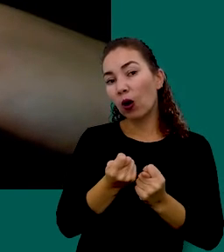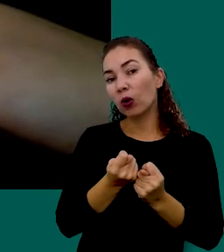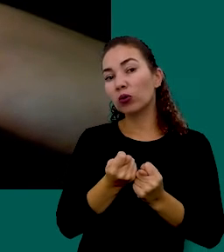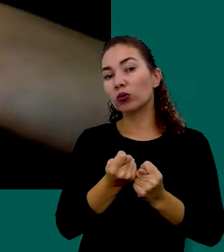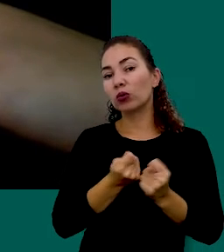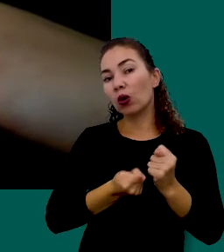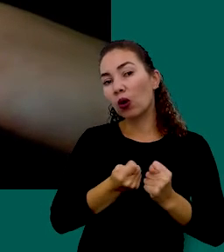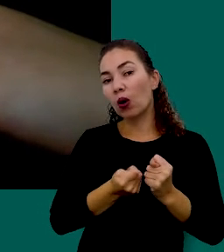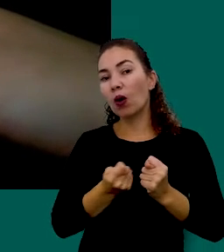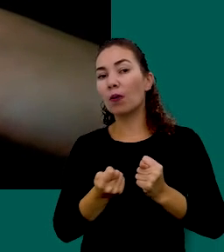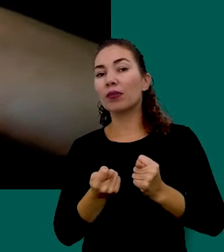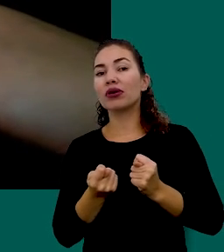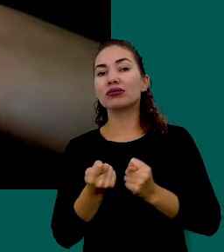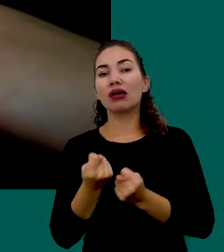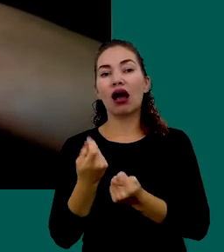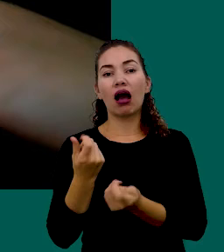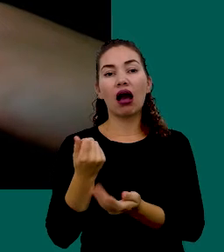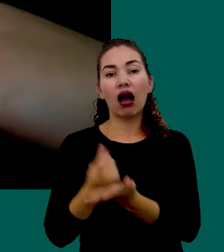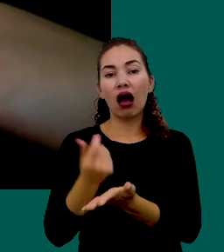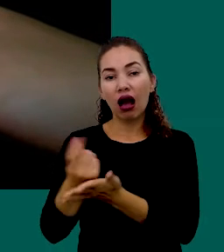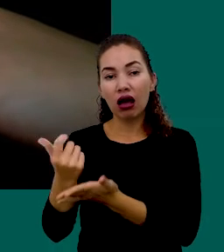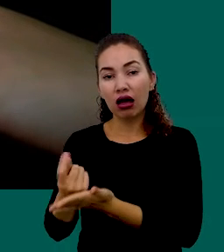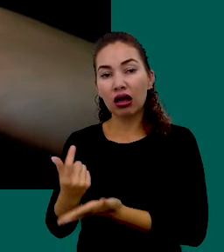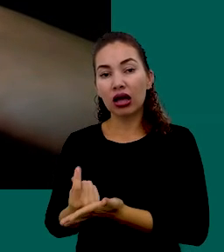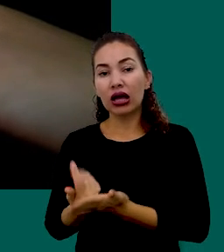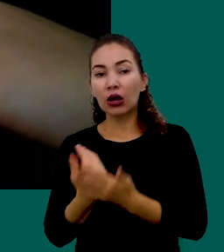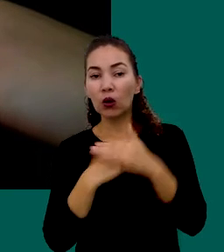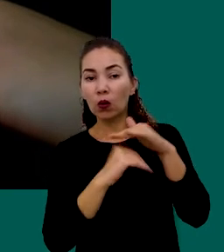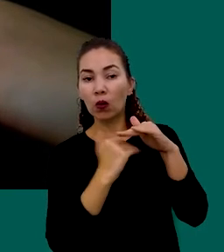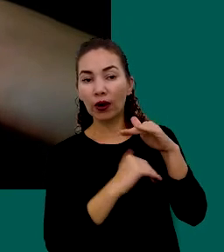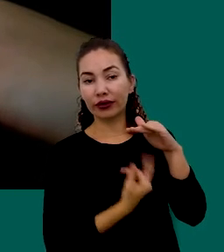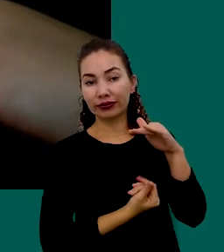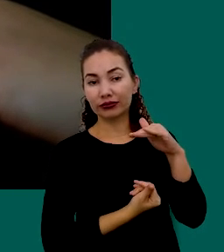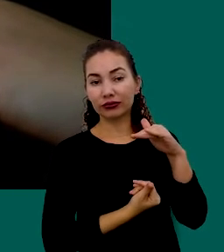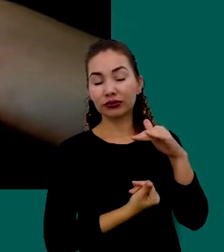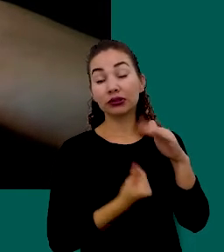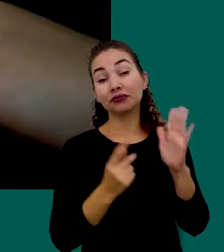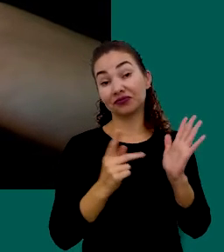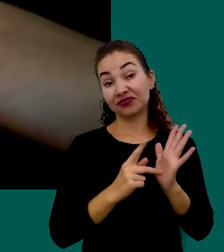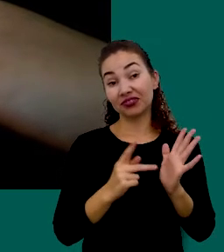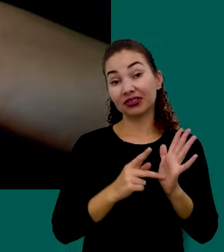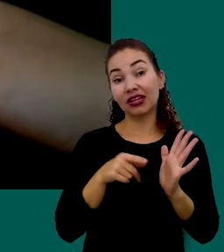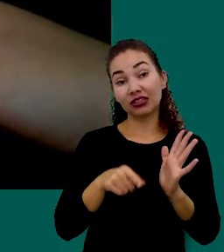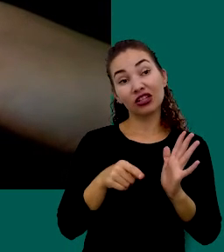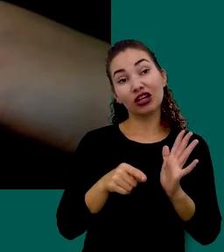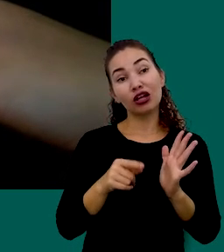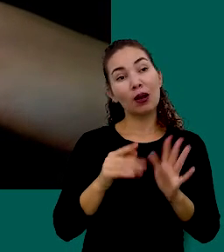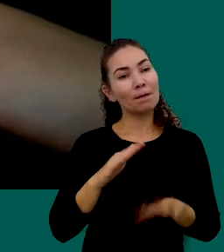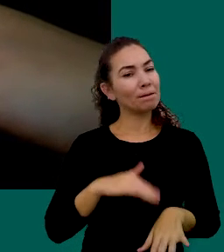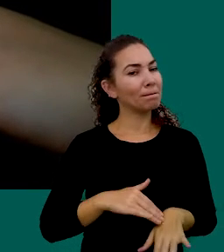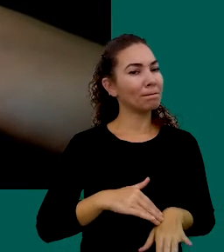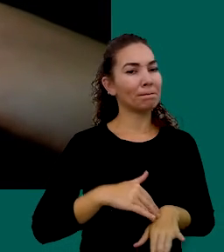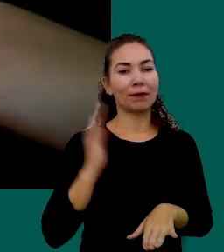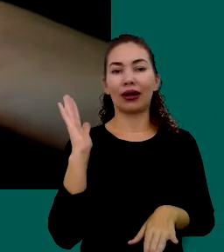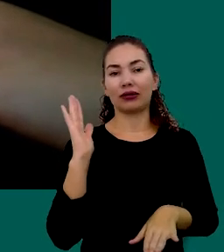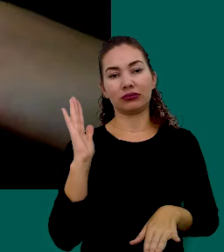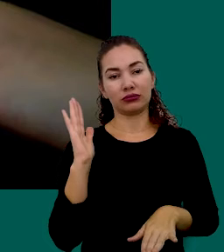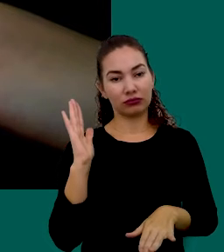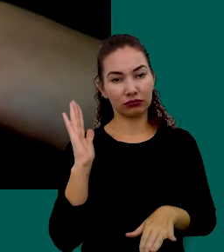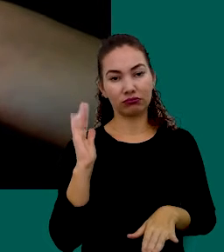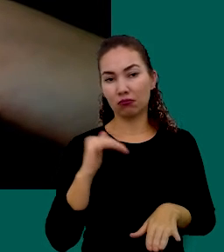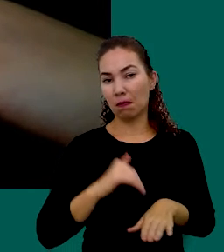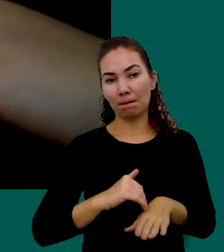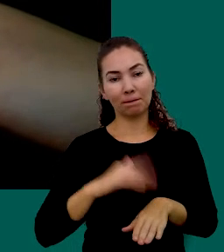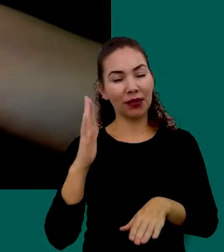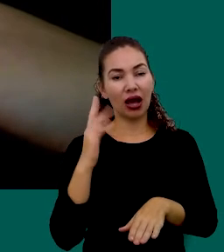A cortar gastos E acumular Dinheiro Ela na verdade É muito mais Que isso É